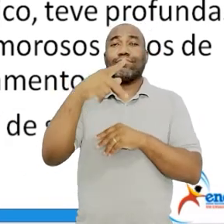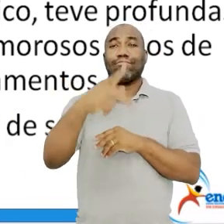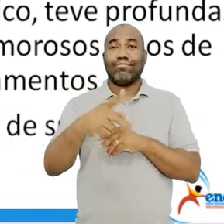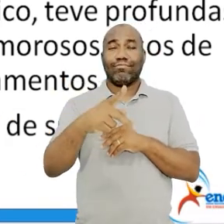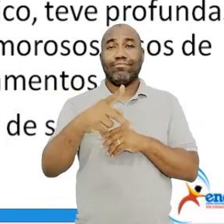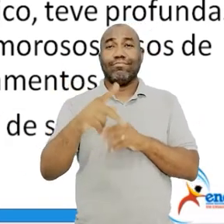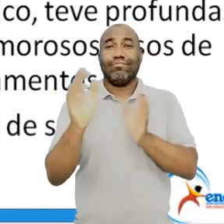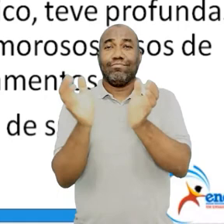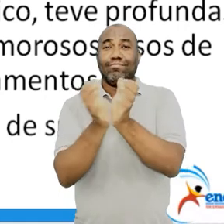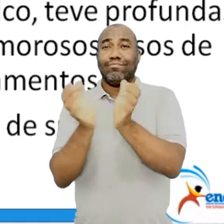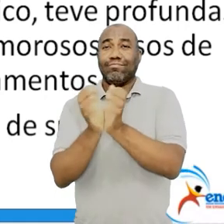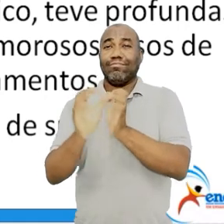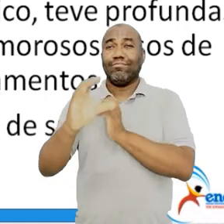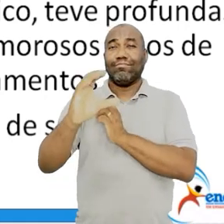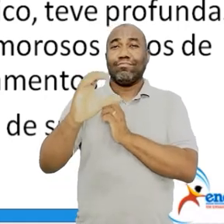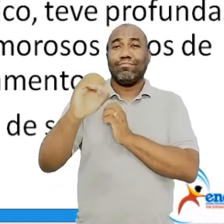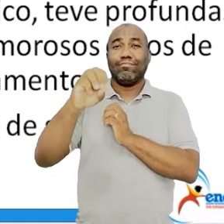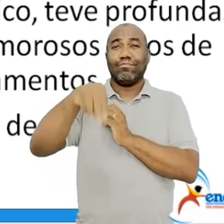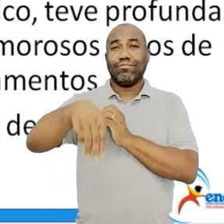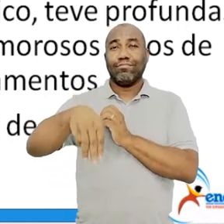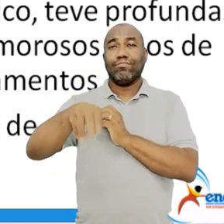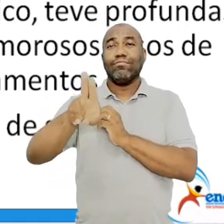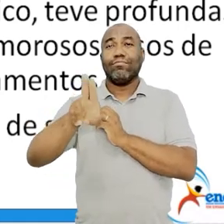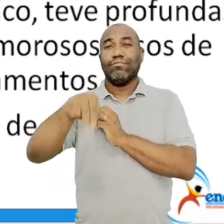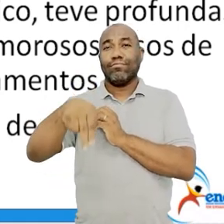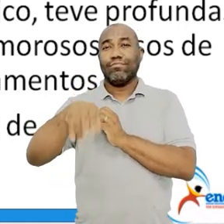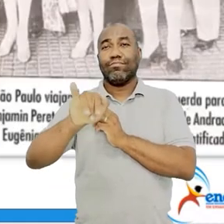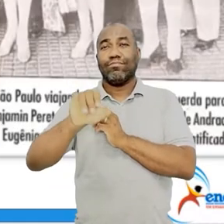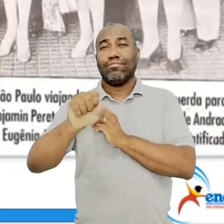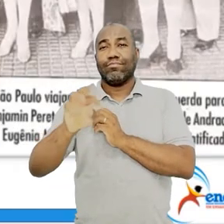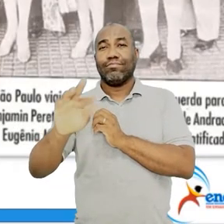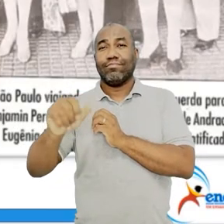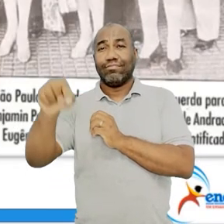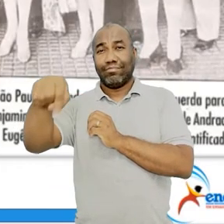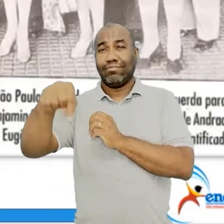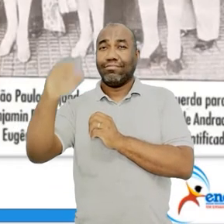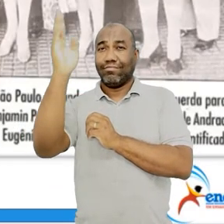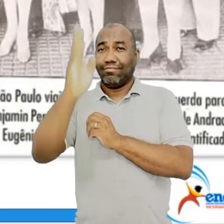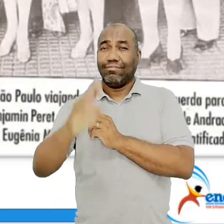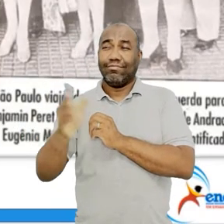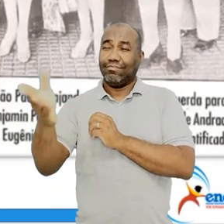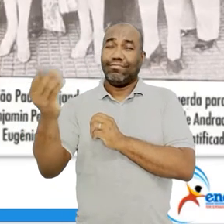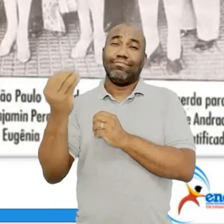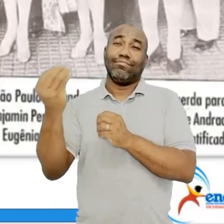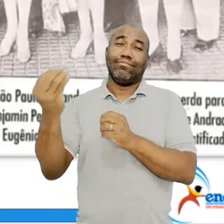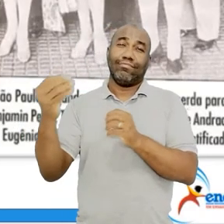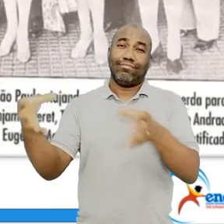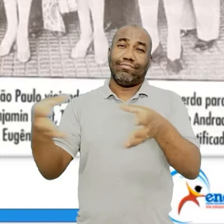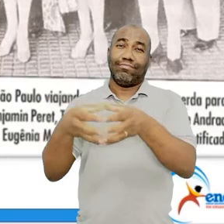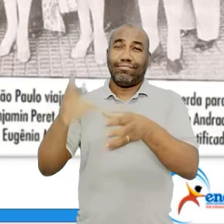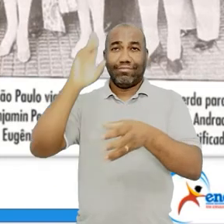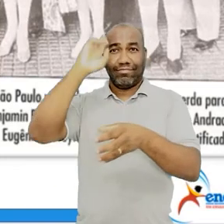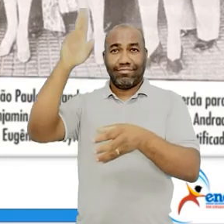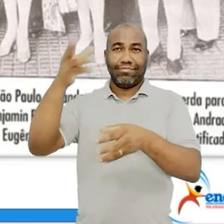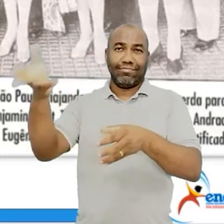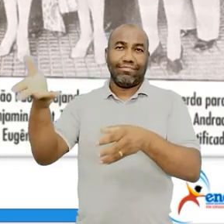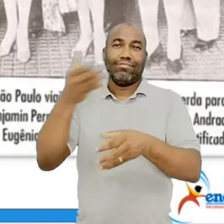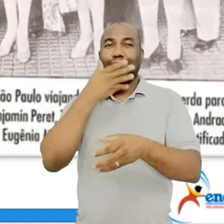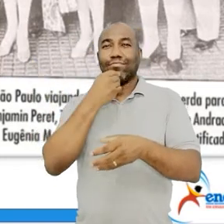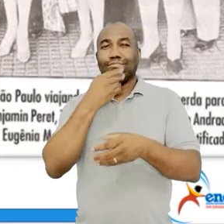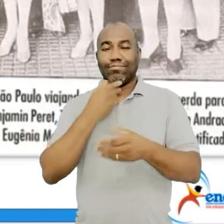estranho, ok? Vamos à frente? Um pouquinho mais sobre ele, olha aí algumas características,